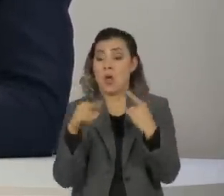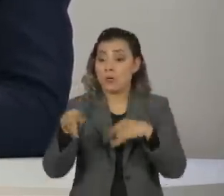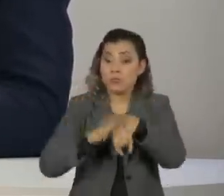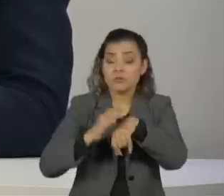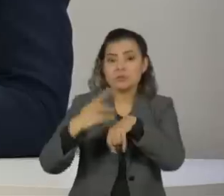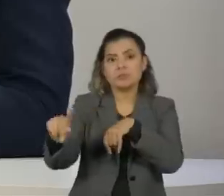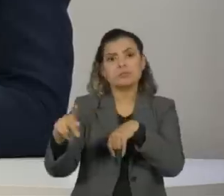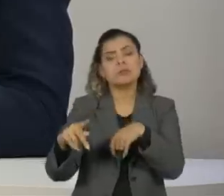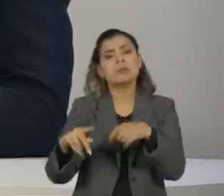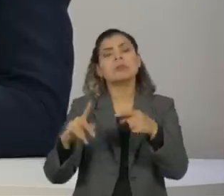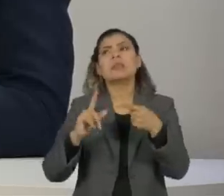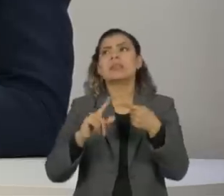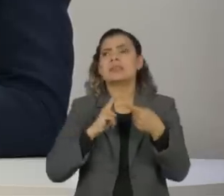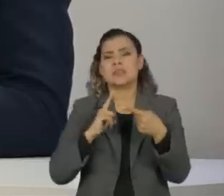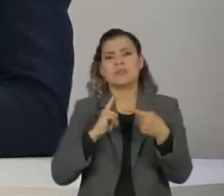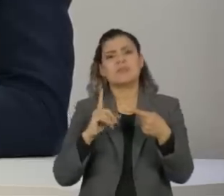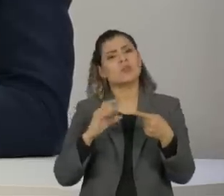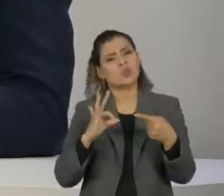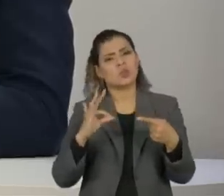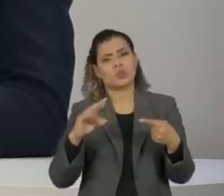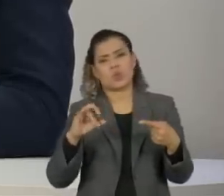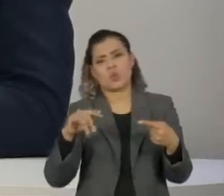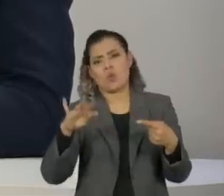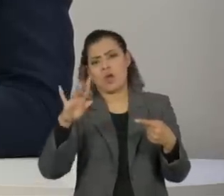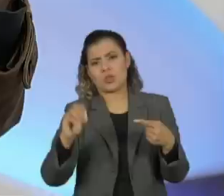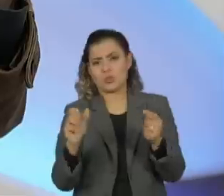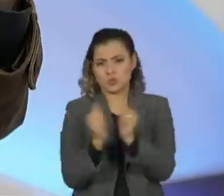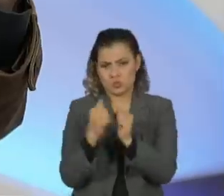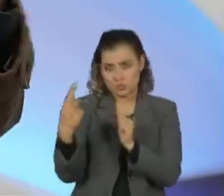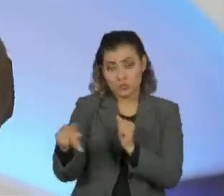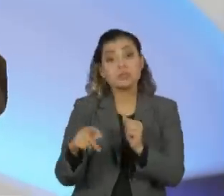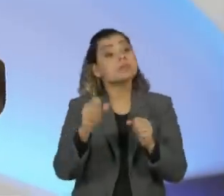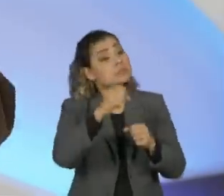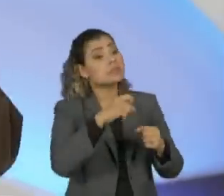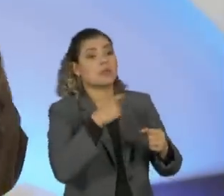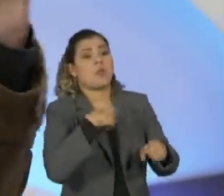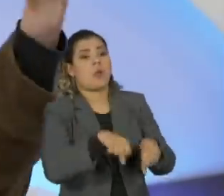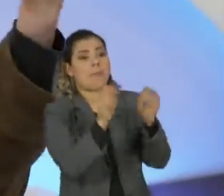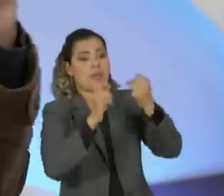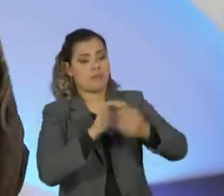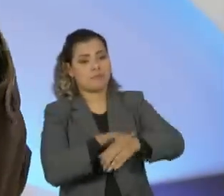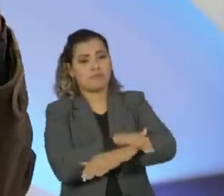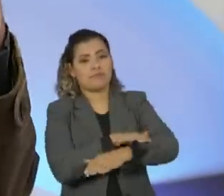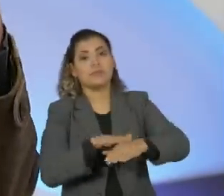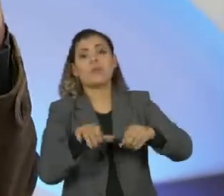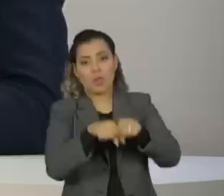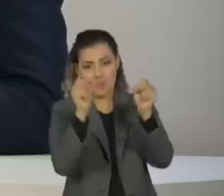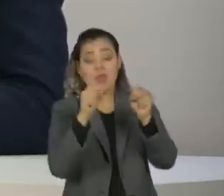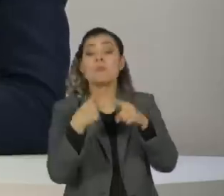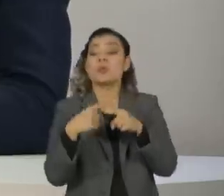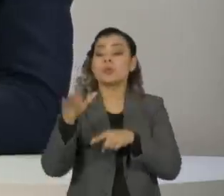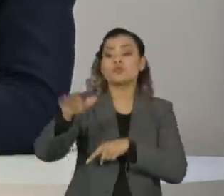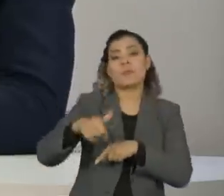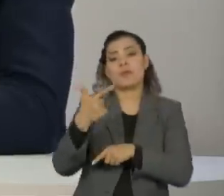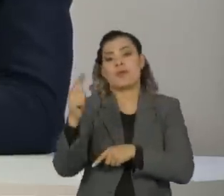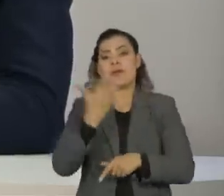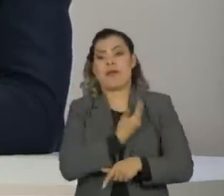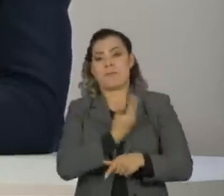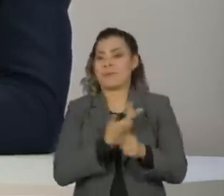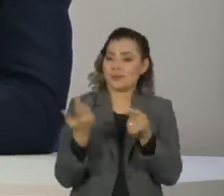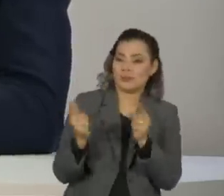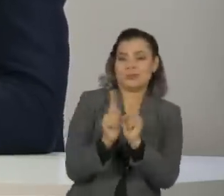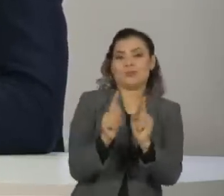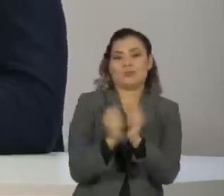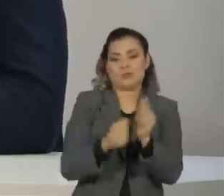Se eu não me engano, até o Torquato Mariano estava com você, inclusive no tinha quebrado a mão, eu chamei o Torquato para tocar a Ele dava na guitarra e vocês começaram